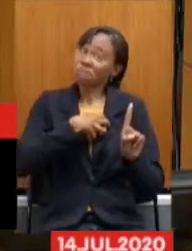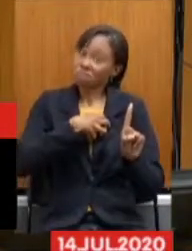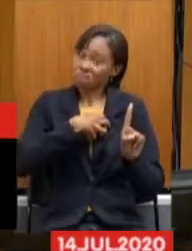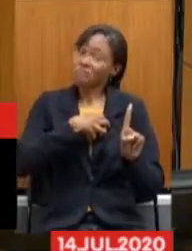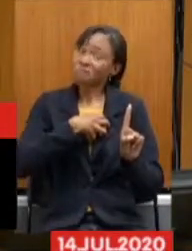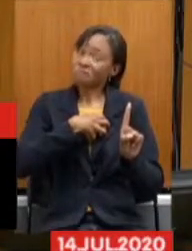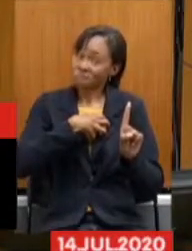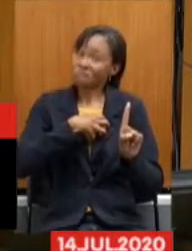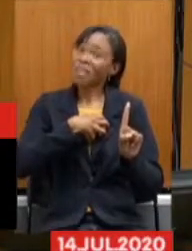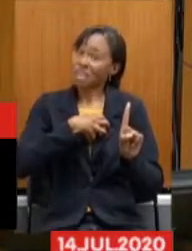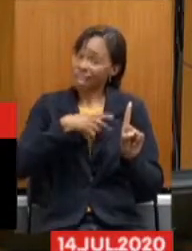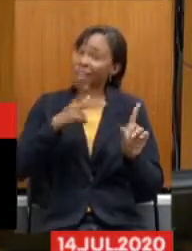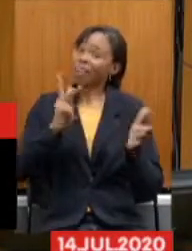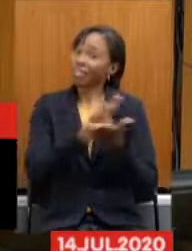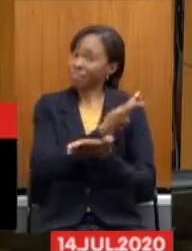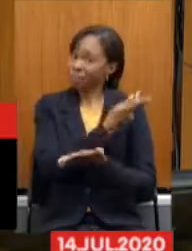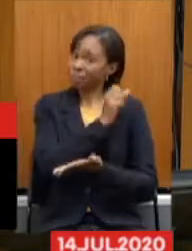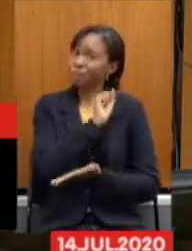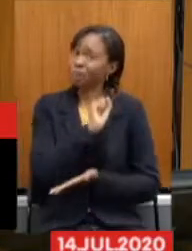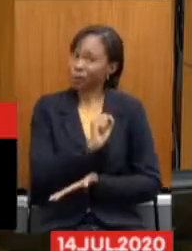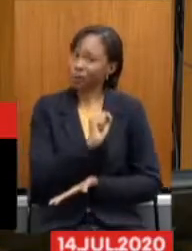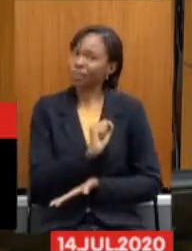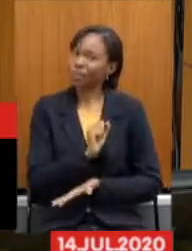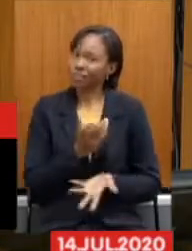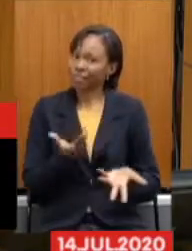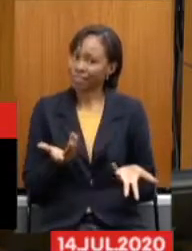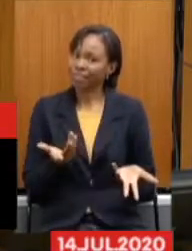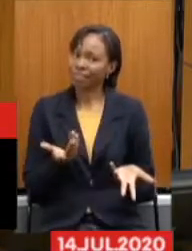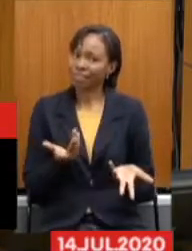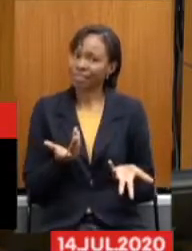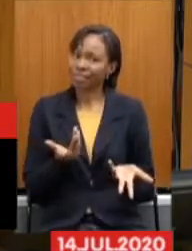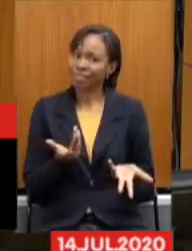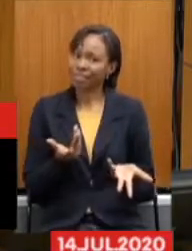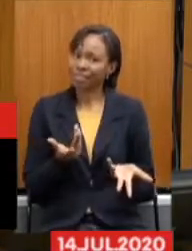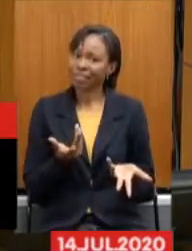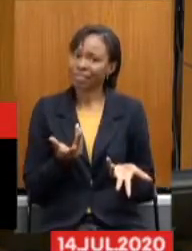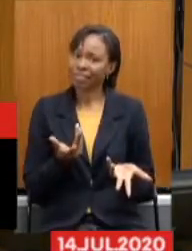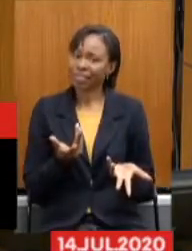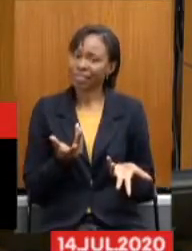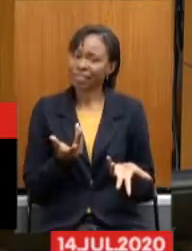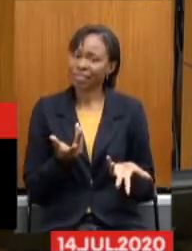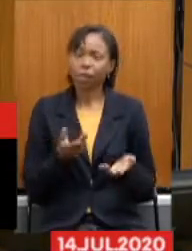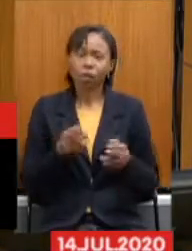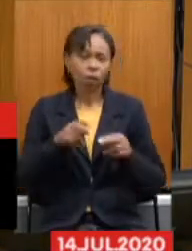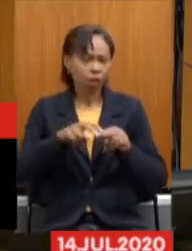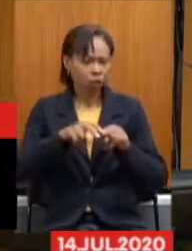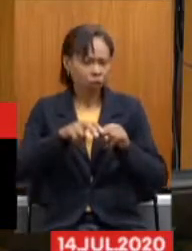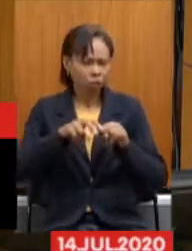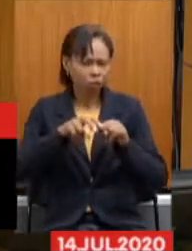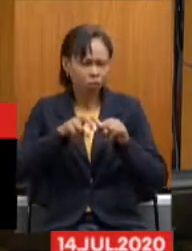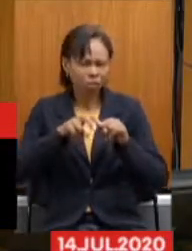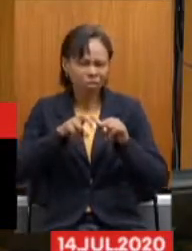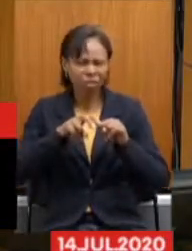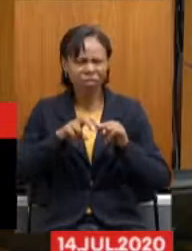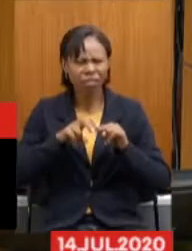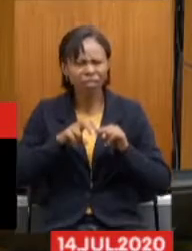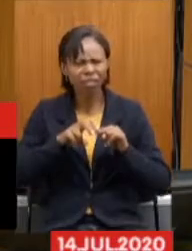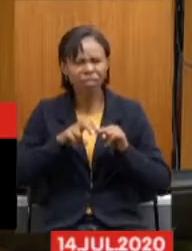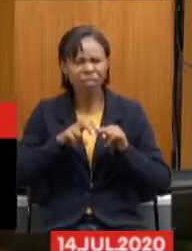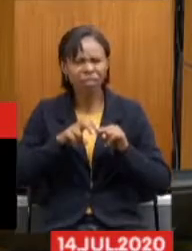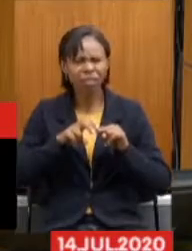E tudo isso, e tudo isso por uma postura de